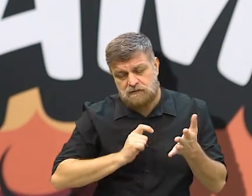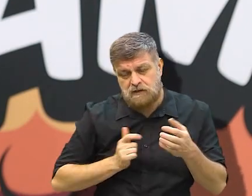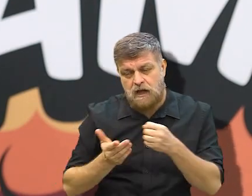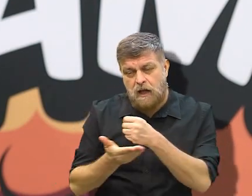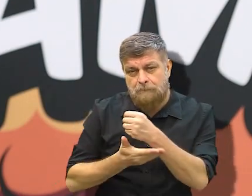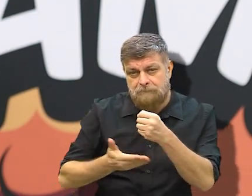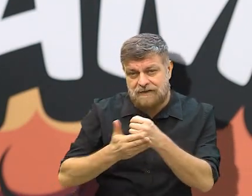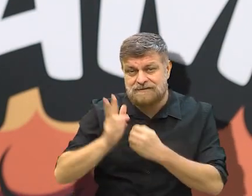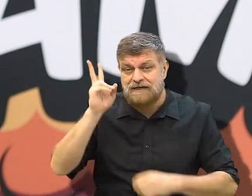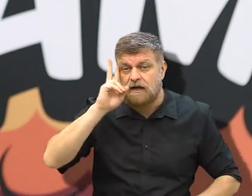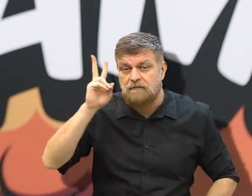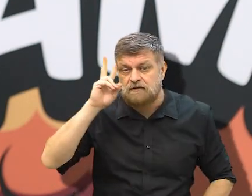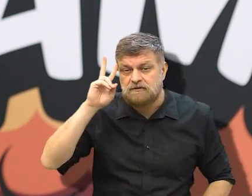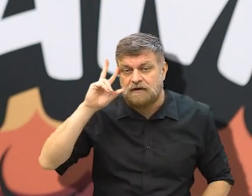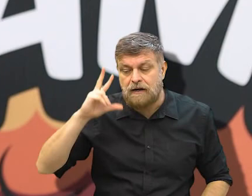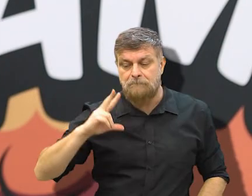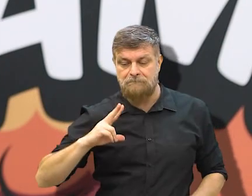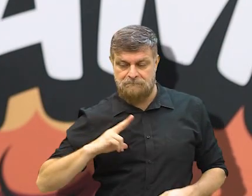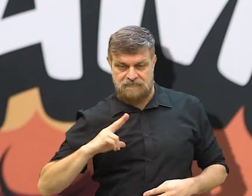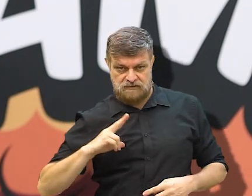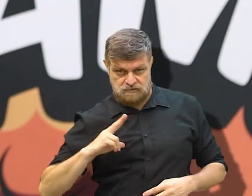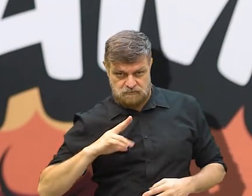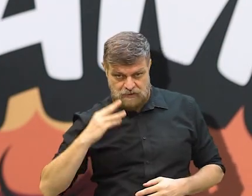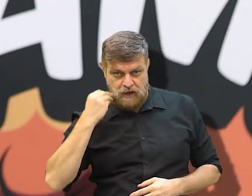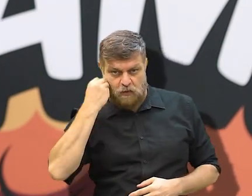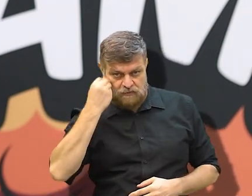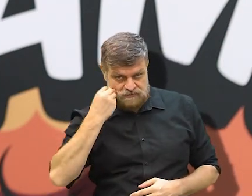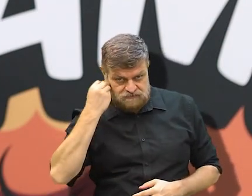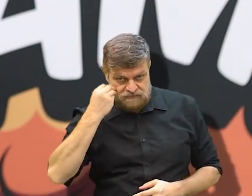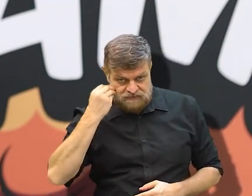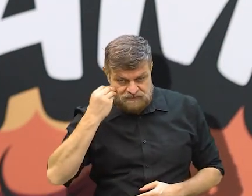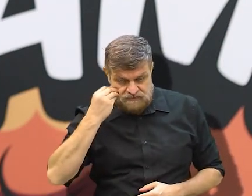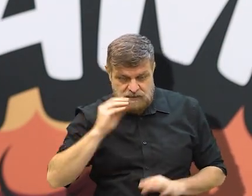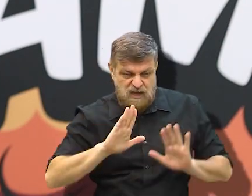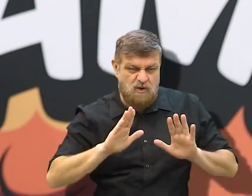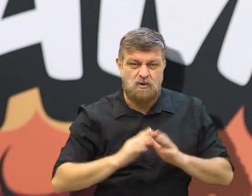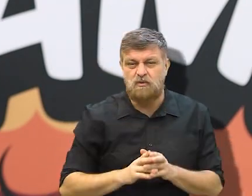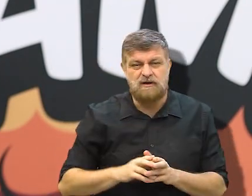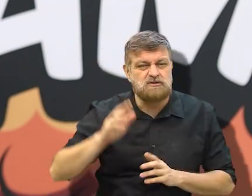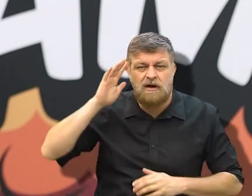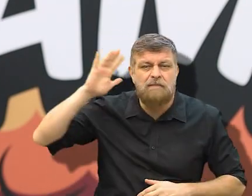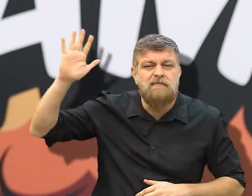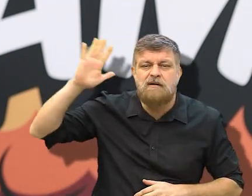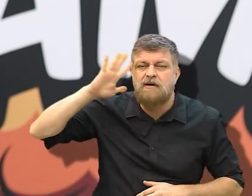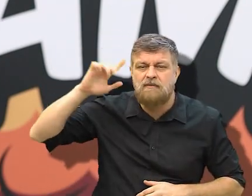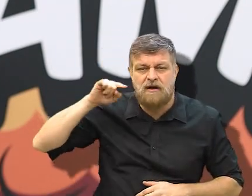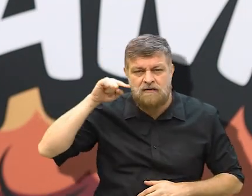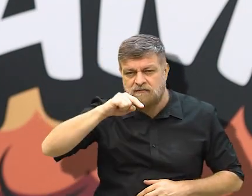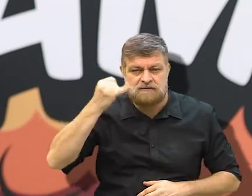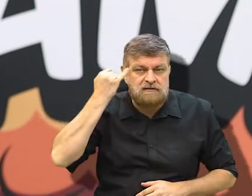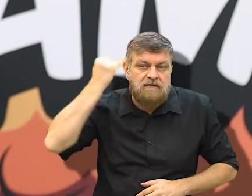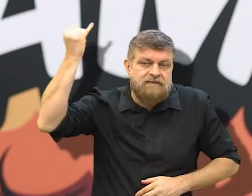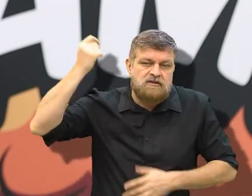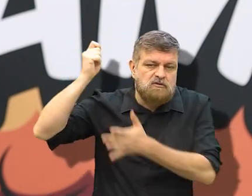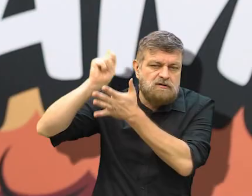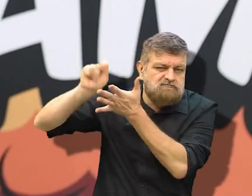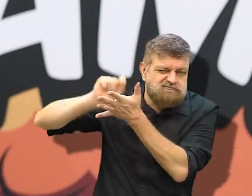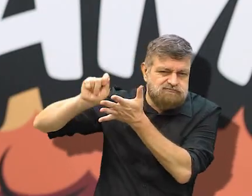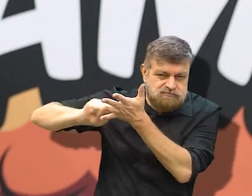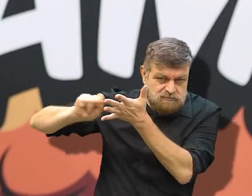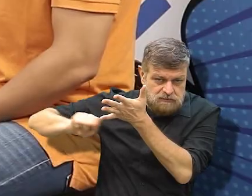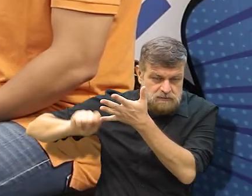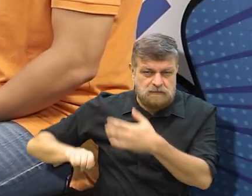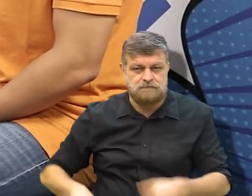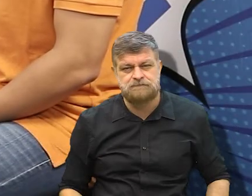baseado em alguma história, né, que você vivenciou de perto, ou é 100% ficção, história criada por